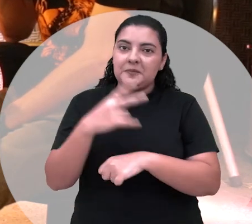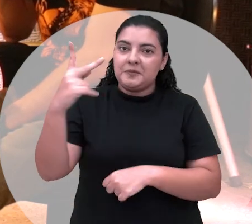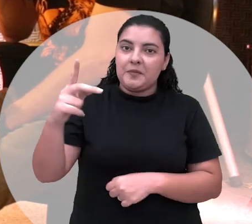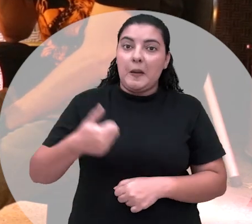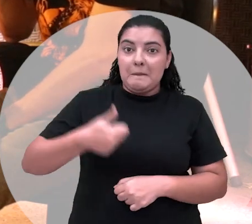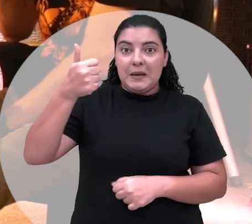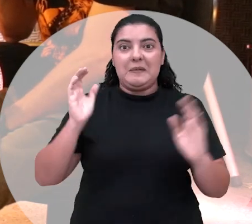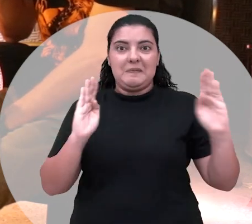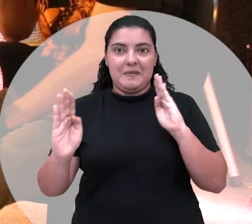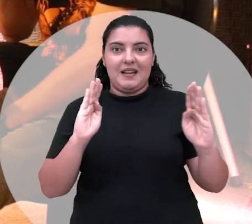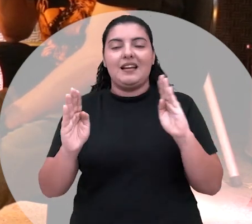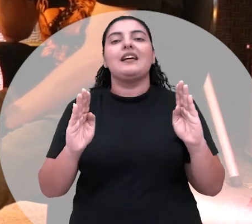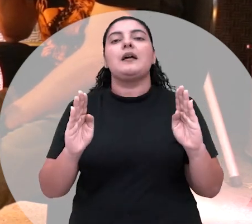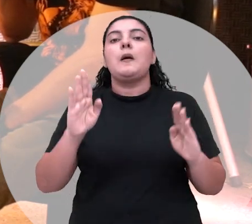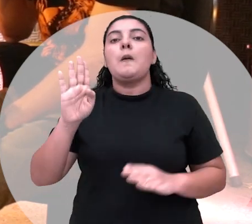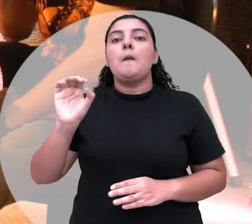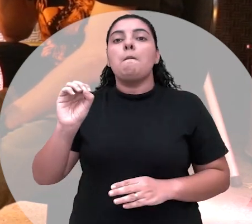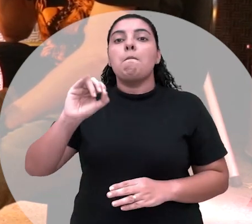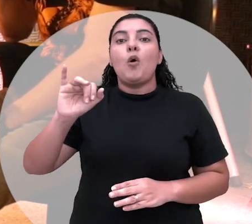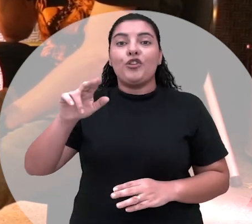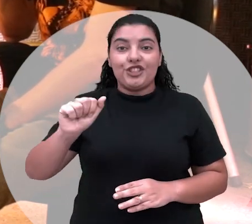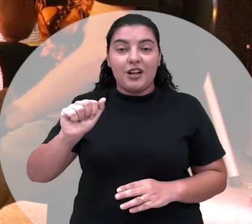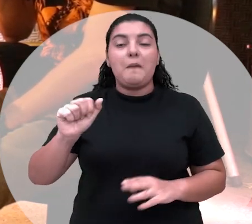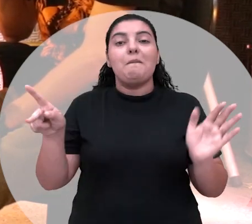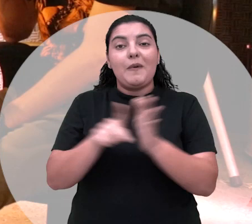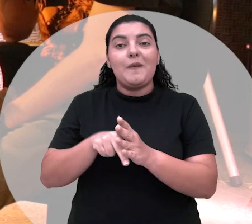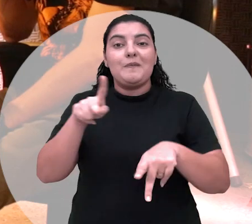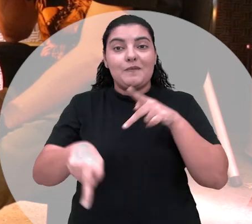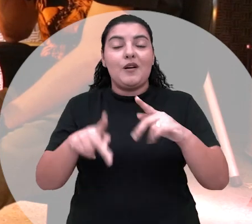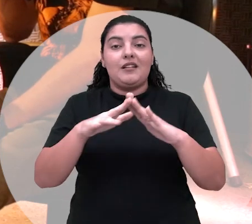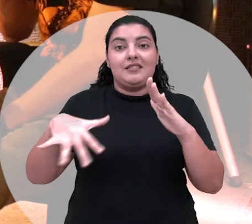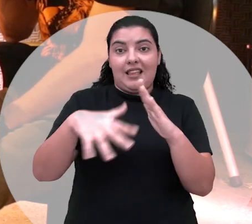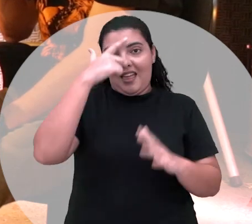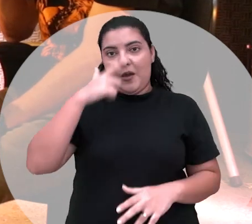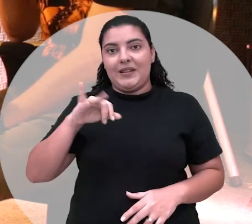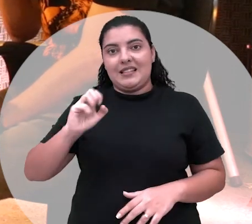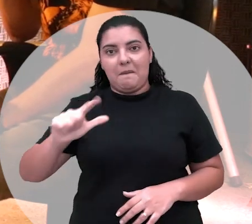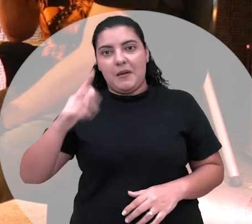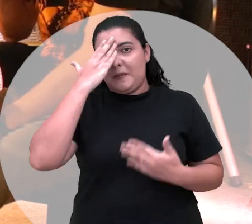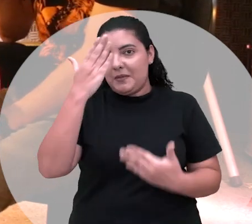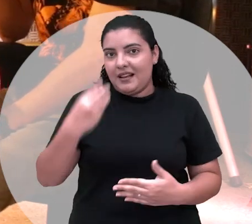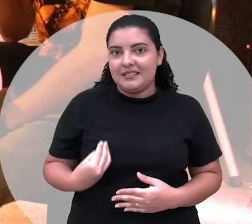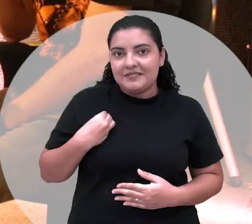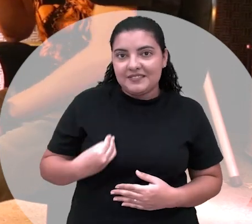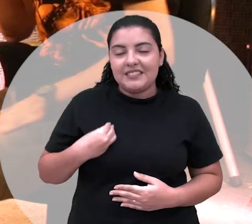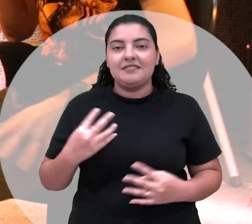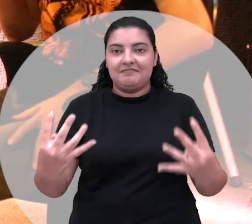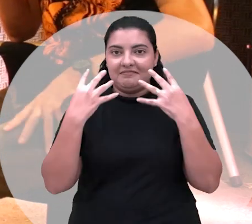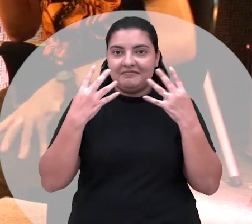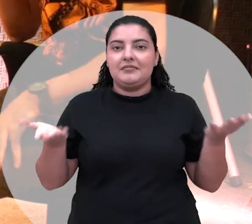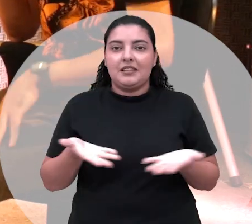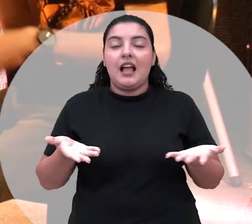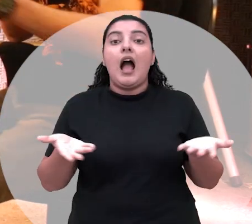nessa primeira edição do episódio Bom Jackast o povo de terreiro Isabel Mayara fico por aqui agradeço a companhia de todo mundo irmã e